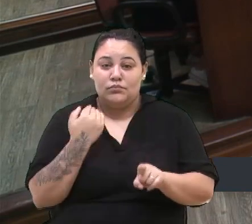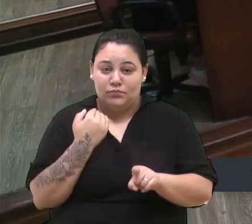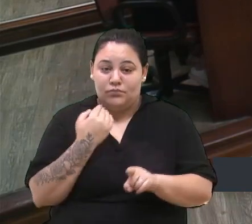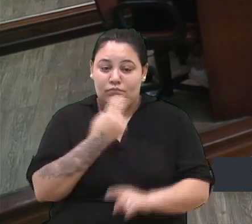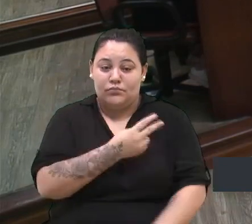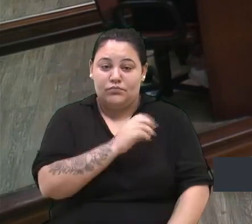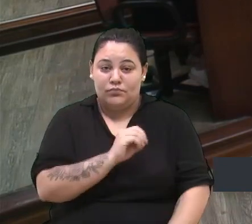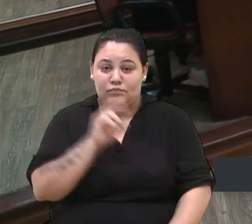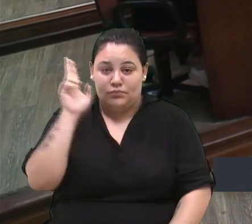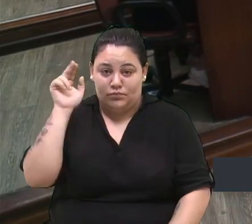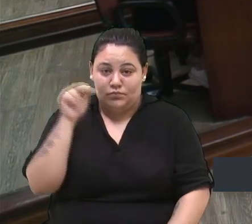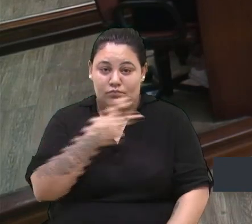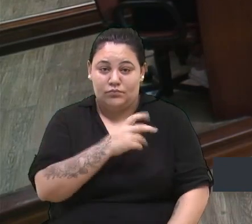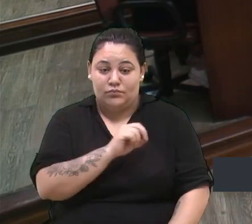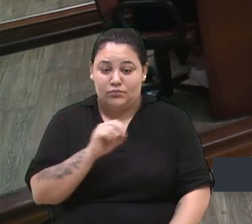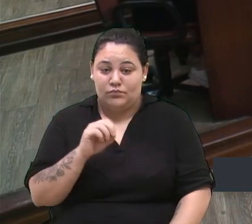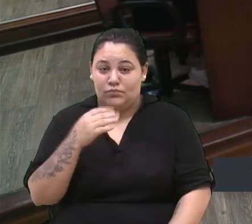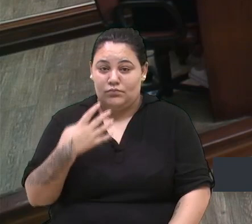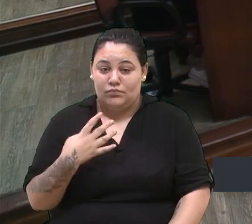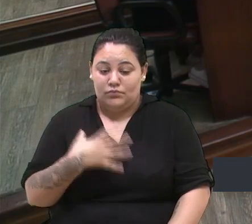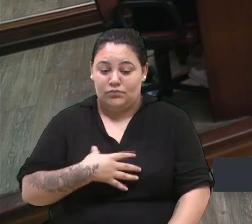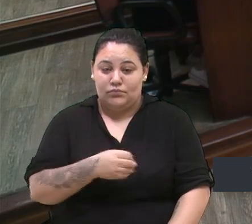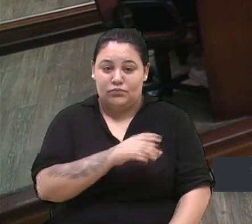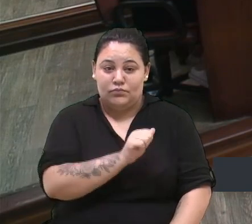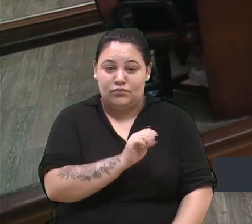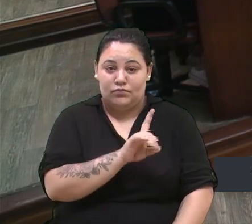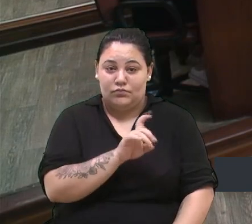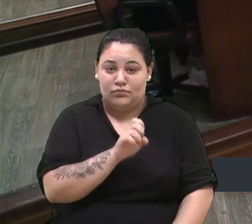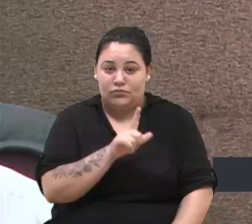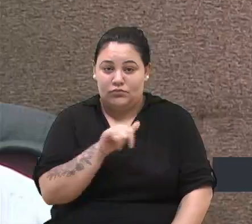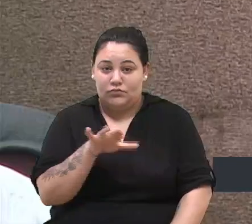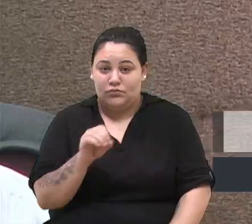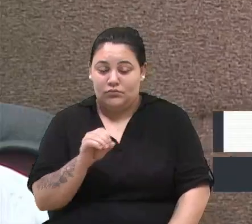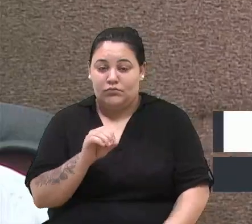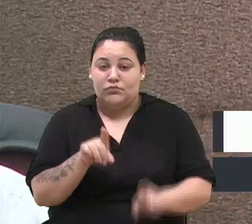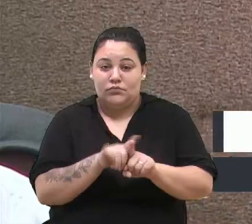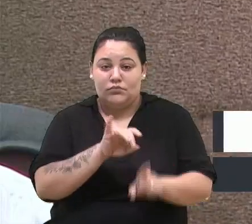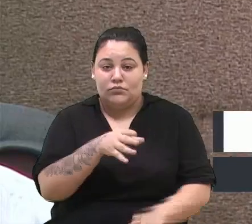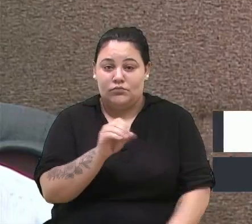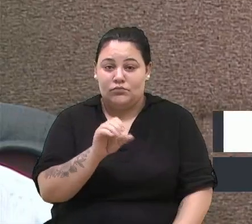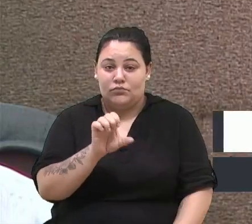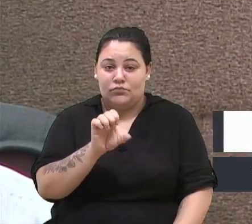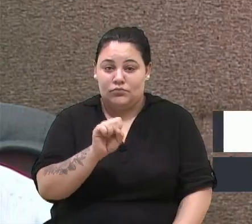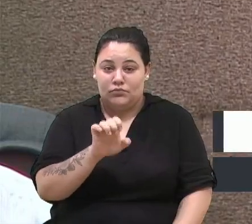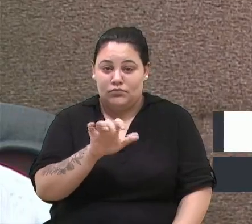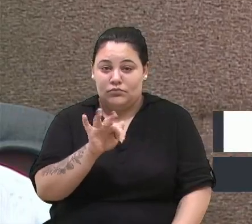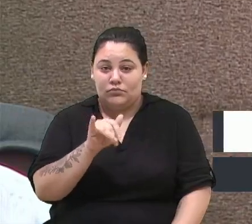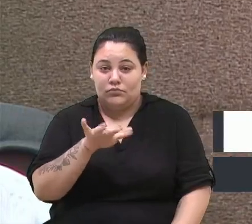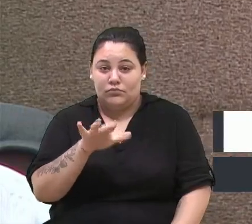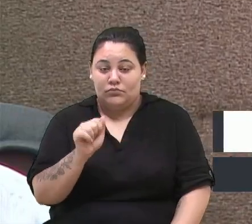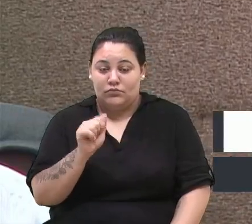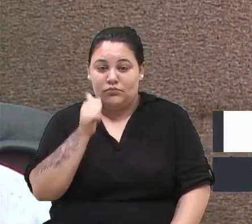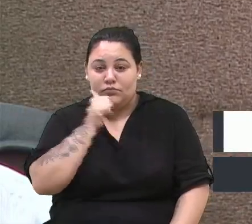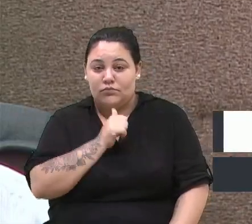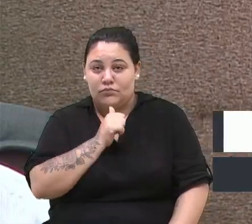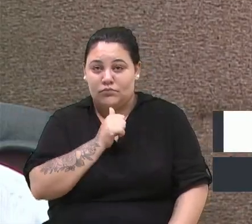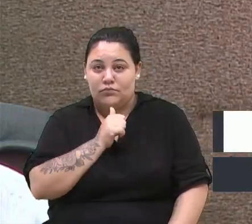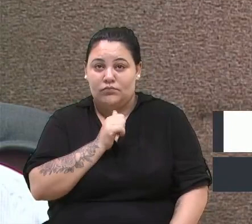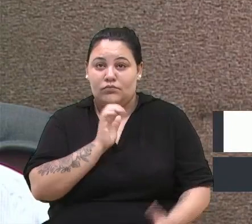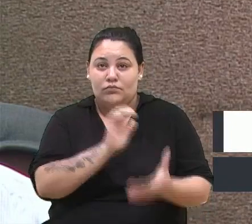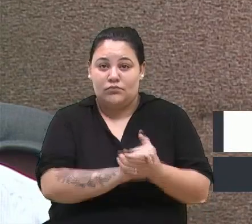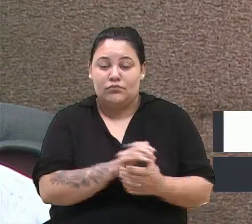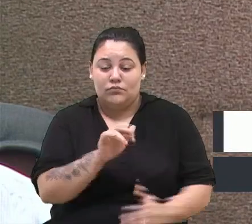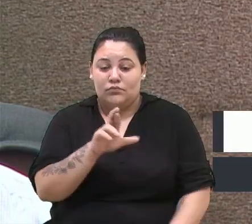4 de 2004, filho de Adelino Palandre e de Josefina Novello Palandre. Casou-se com Iró Cecília